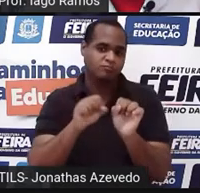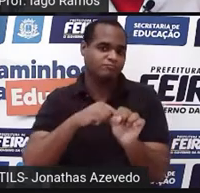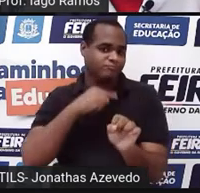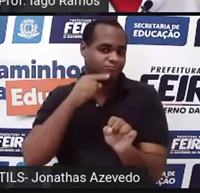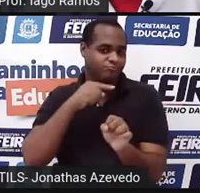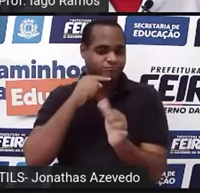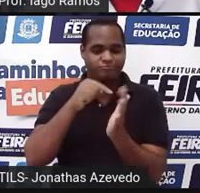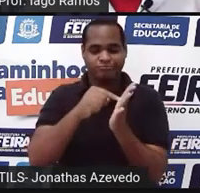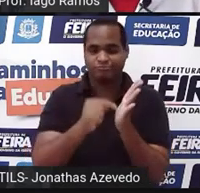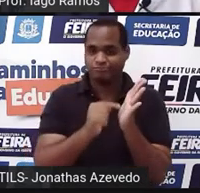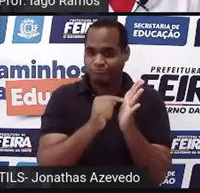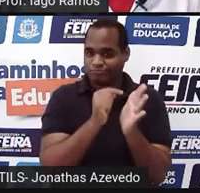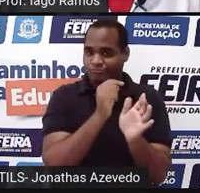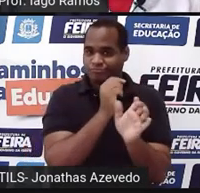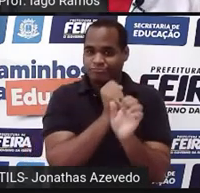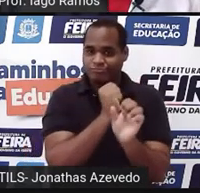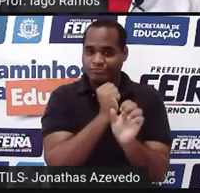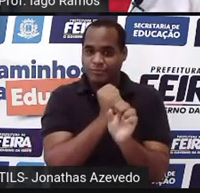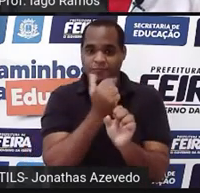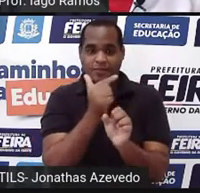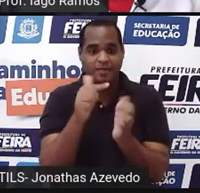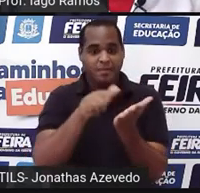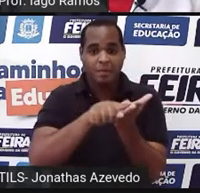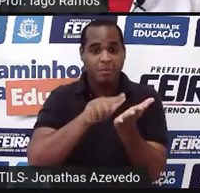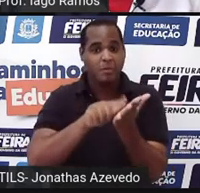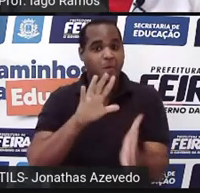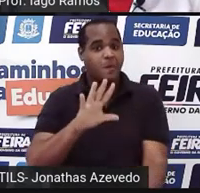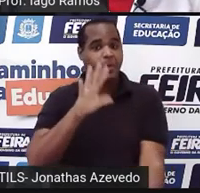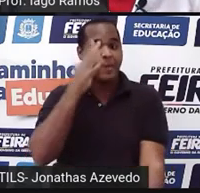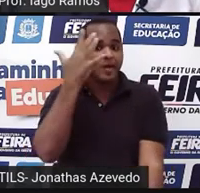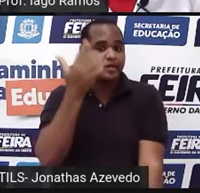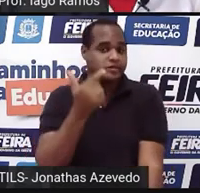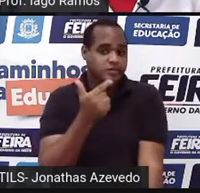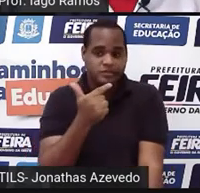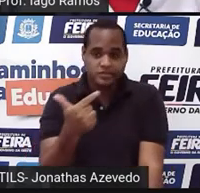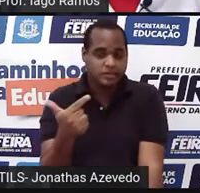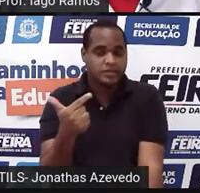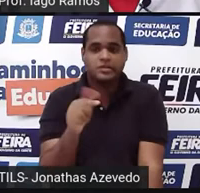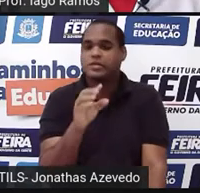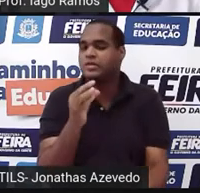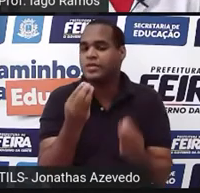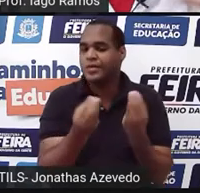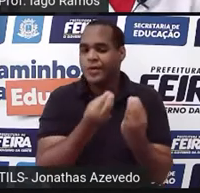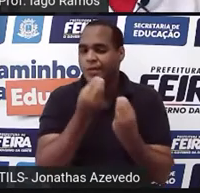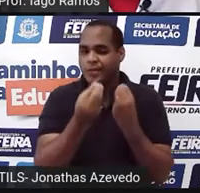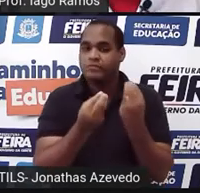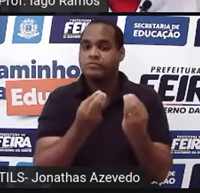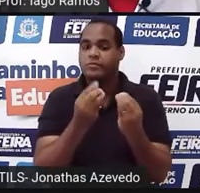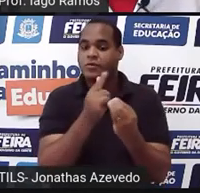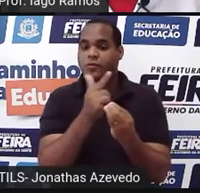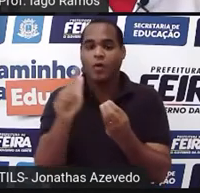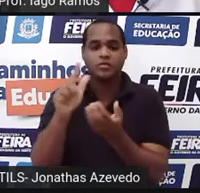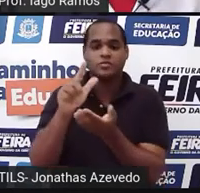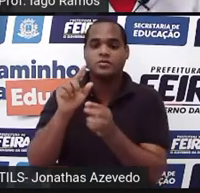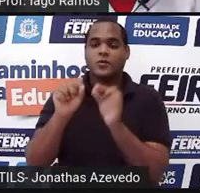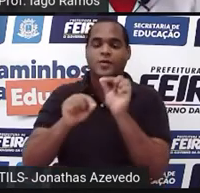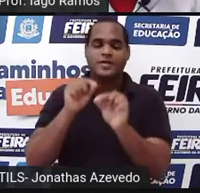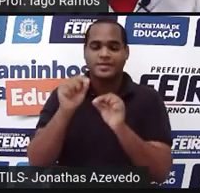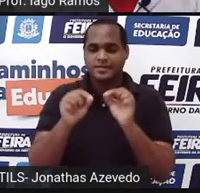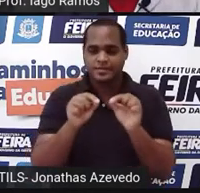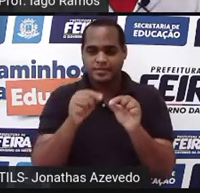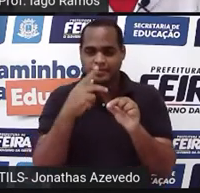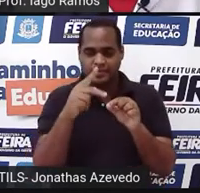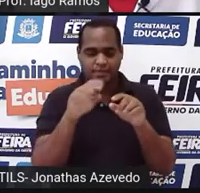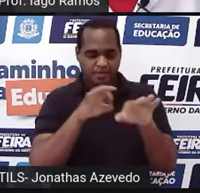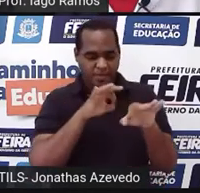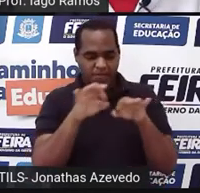calculadora ou não tenha o papel, tá bom? Então, a alternativa, o que nos sobra, né, é fazer